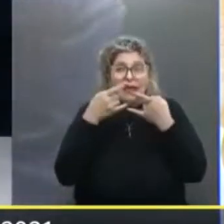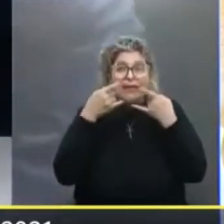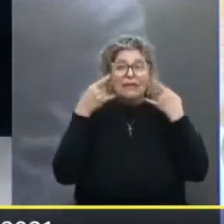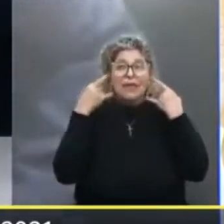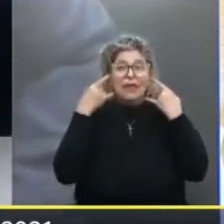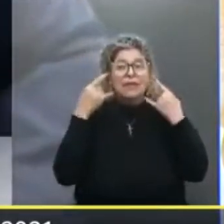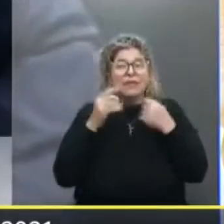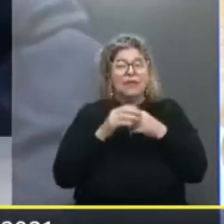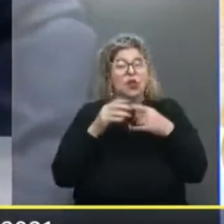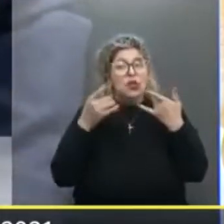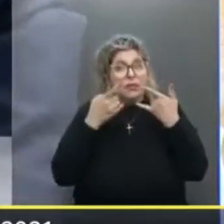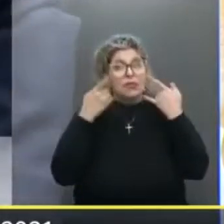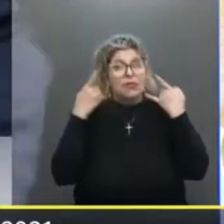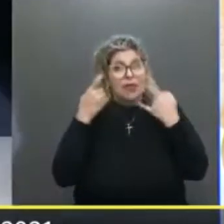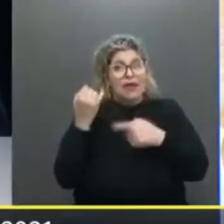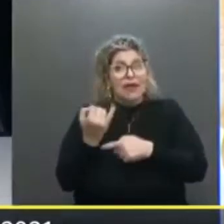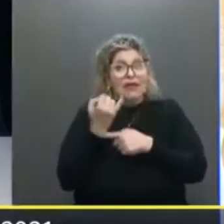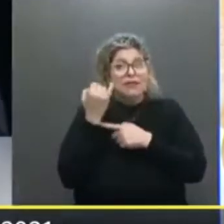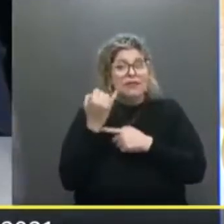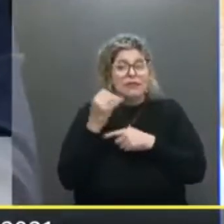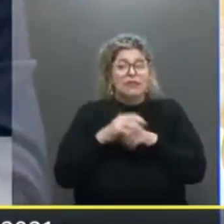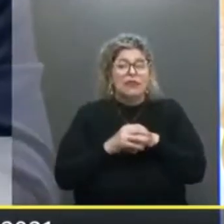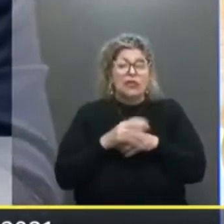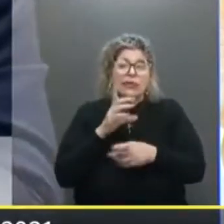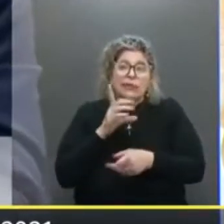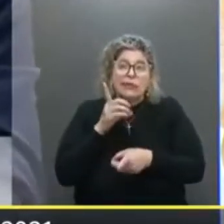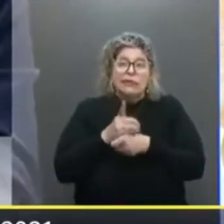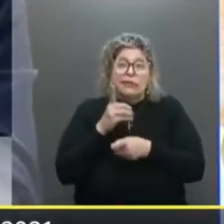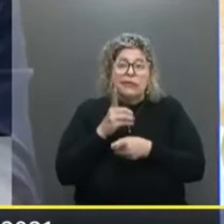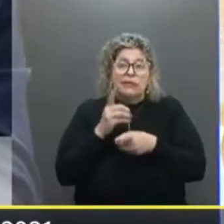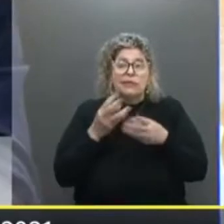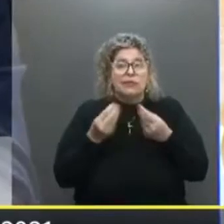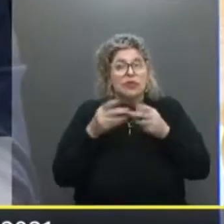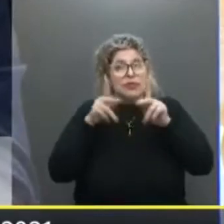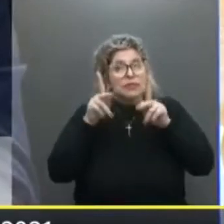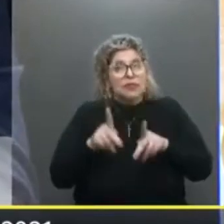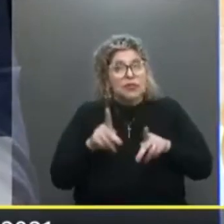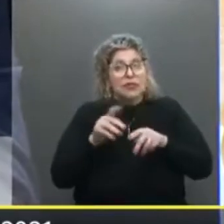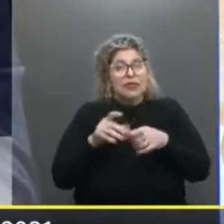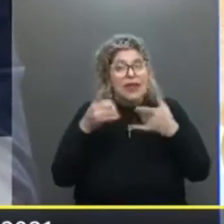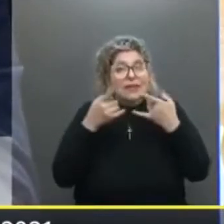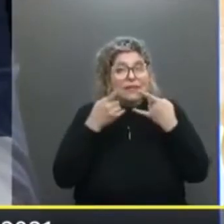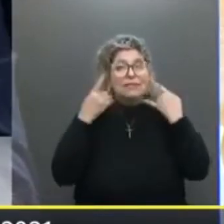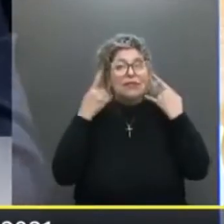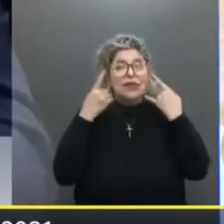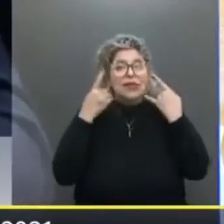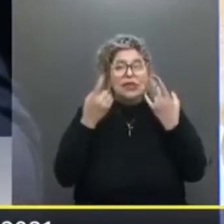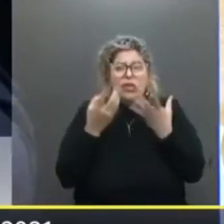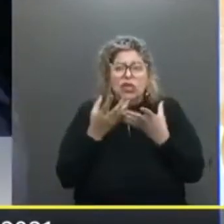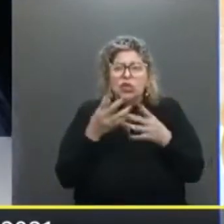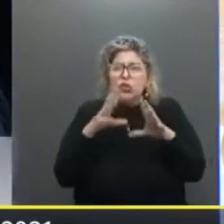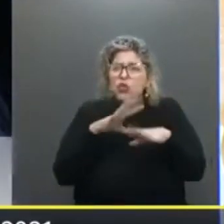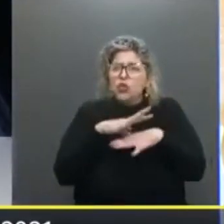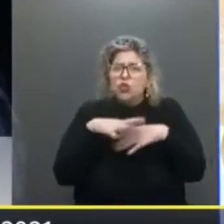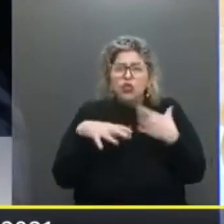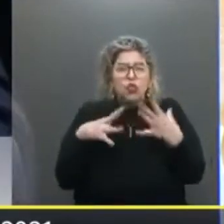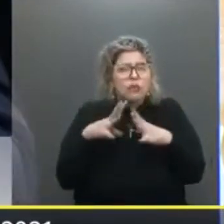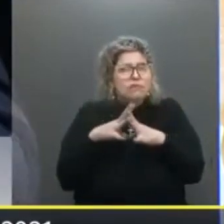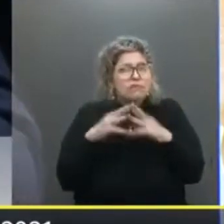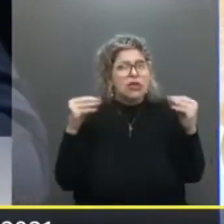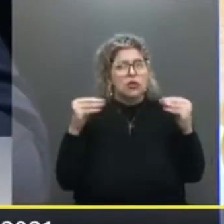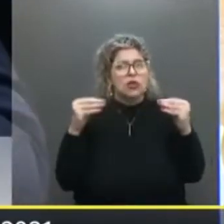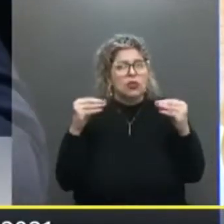E quando ficou clara A importância Das máscaras Nós descobrimos Como muitas pessoas Descobriram Que as máscaras Desapareceram Do mercado